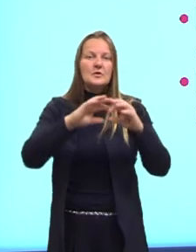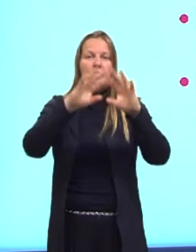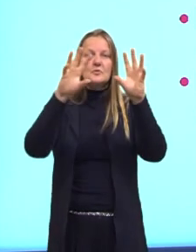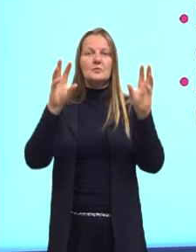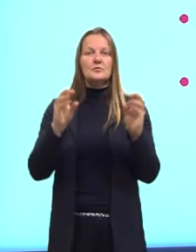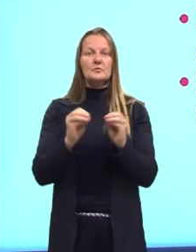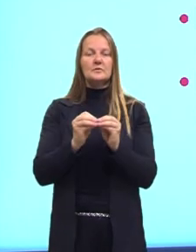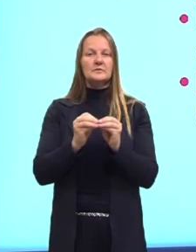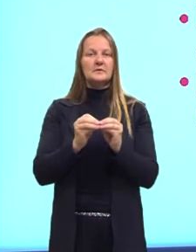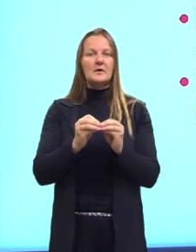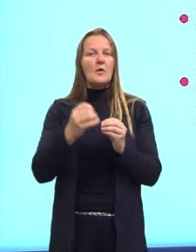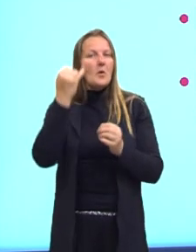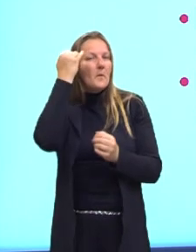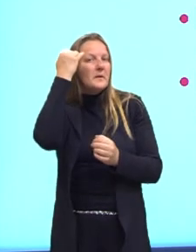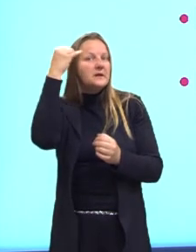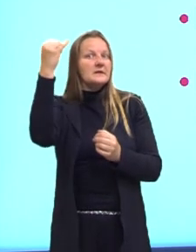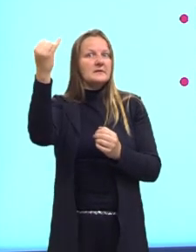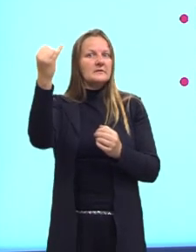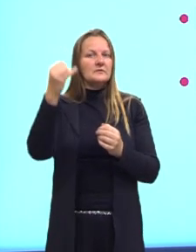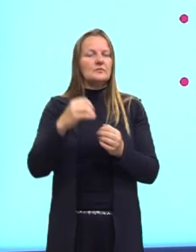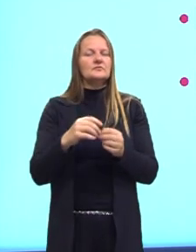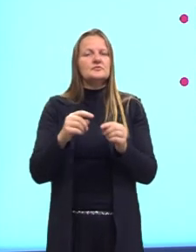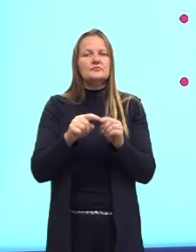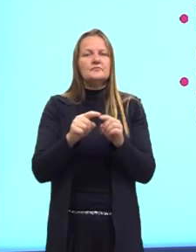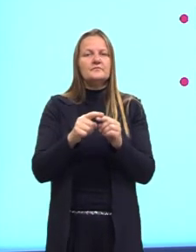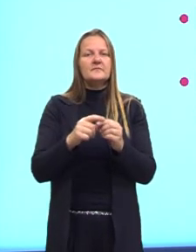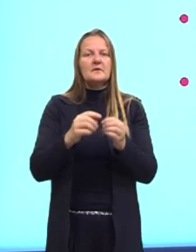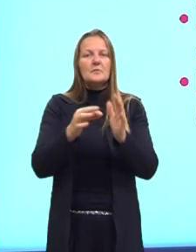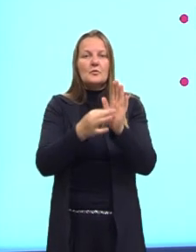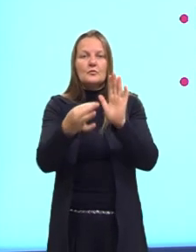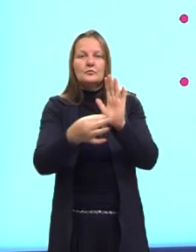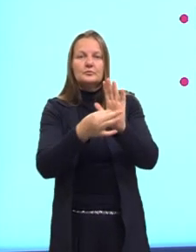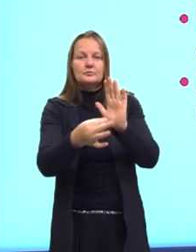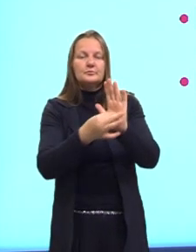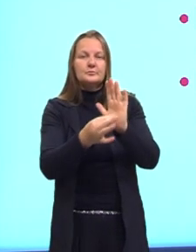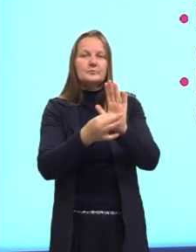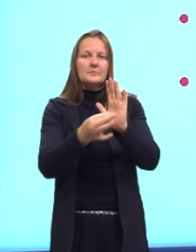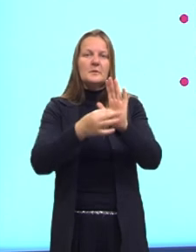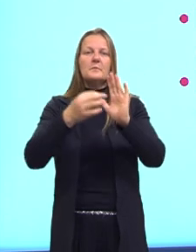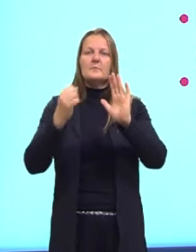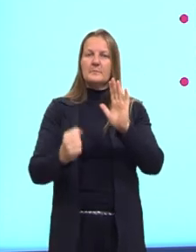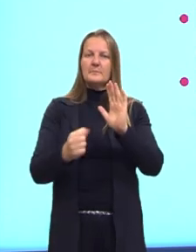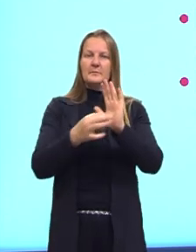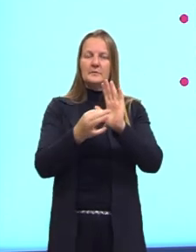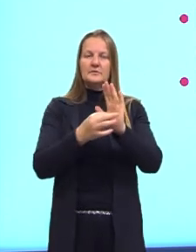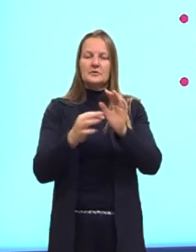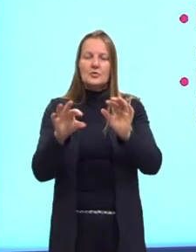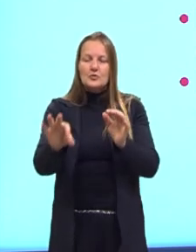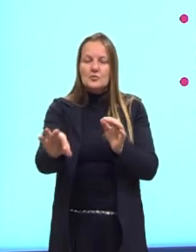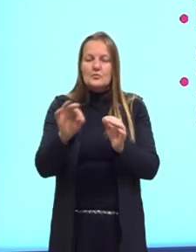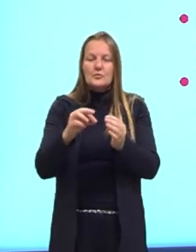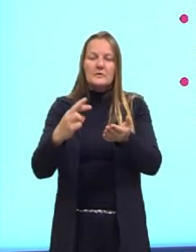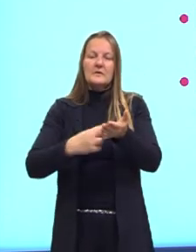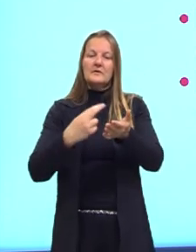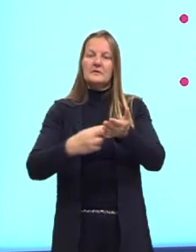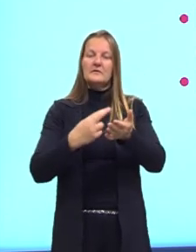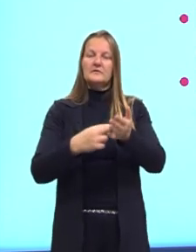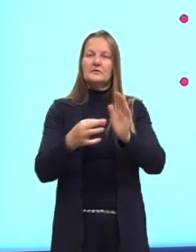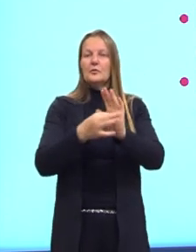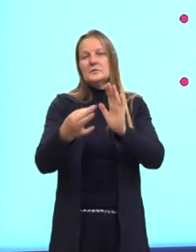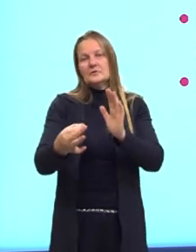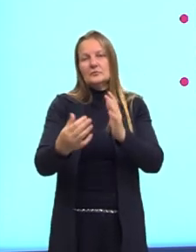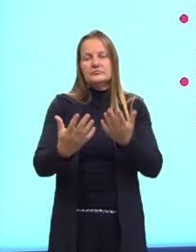correntes de pensamento. Quando a gente for falar, por exemplo, em argumentação, a gente pode trazer um recorte de um artigo de opinião.